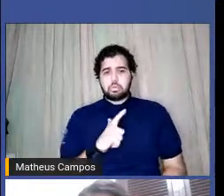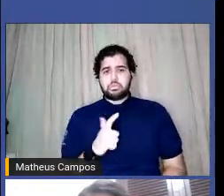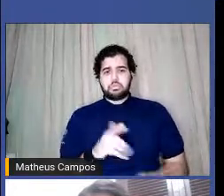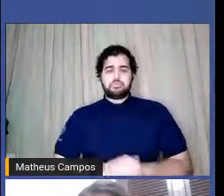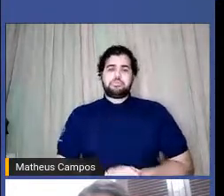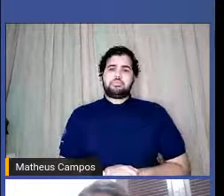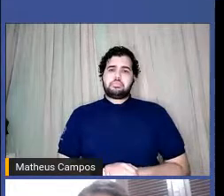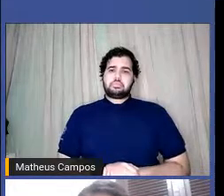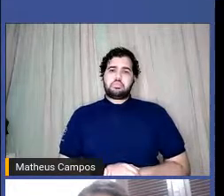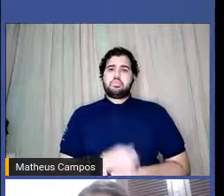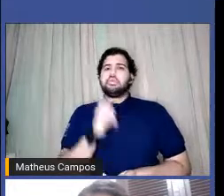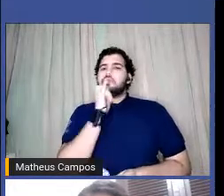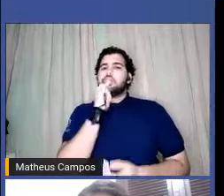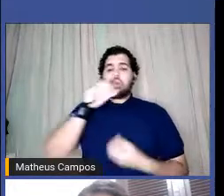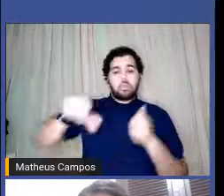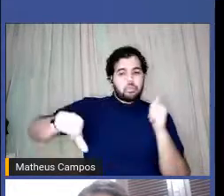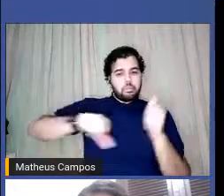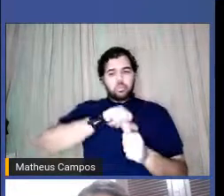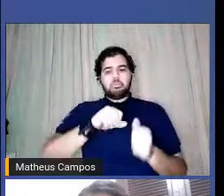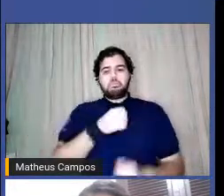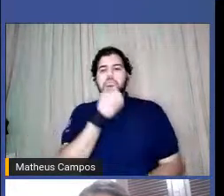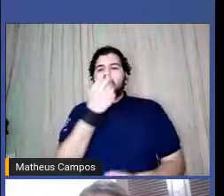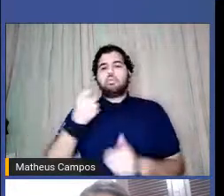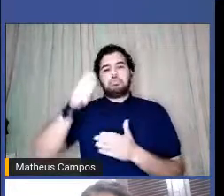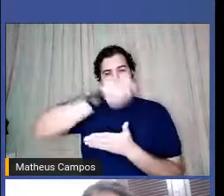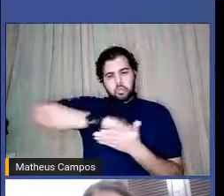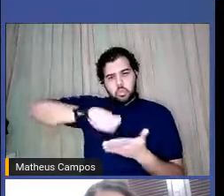num poema, num escrito que que